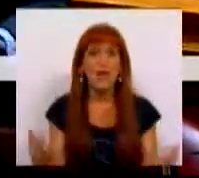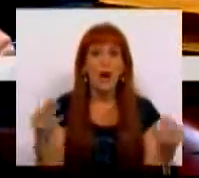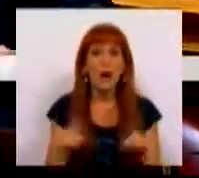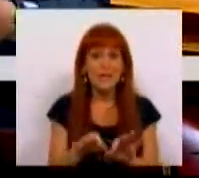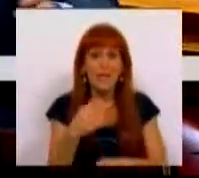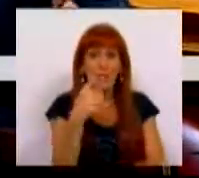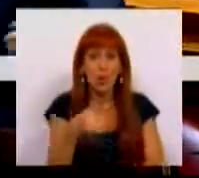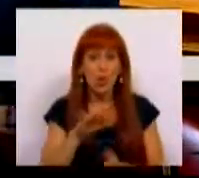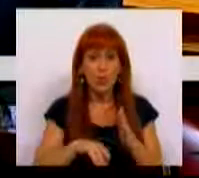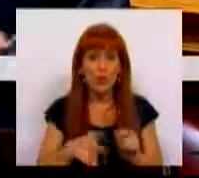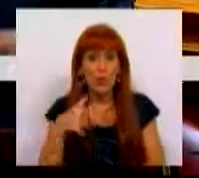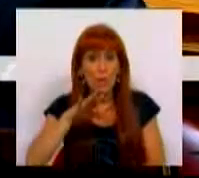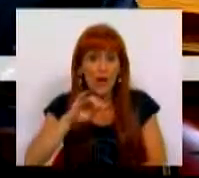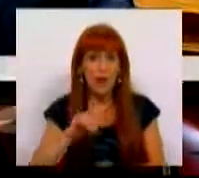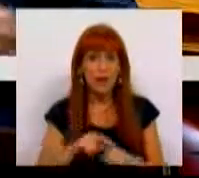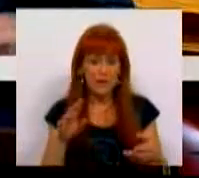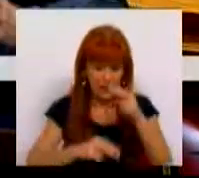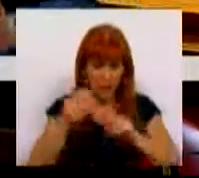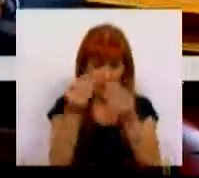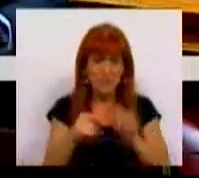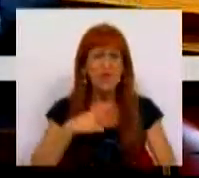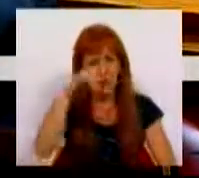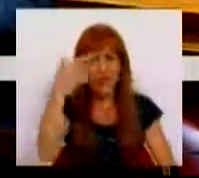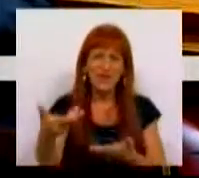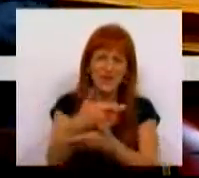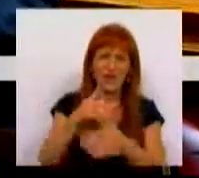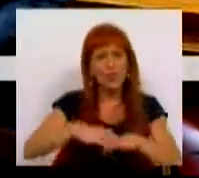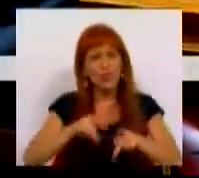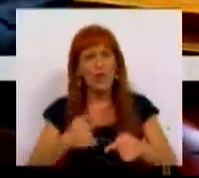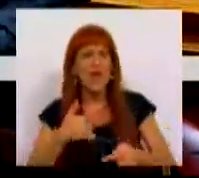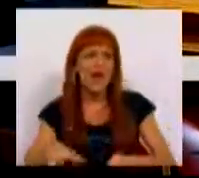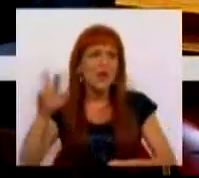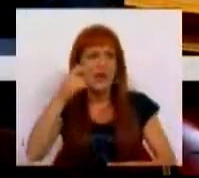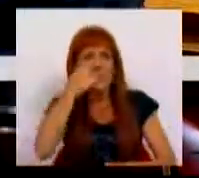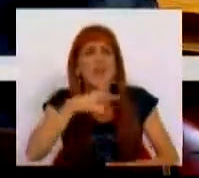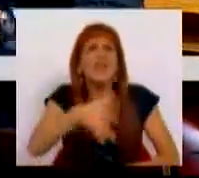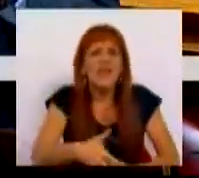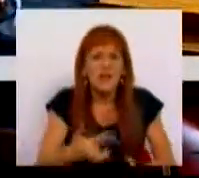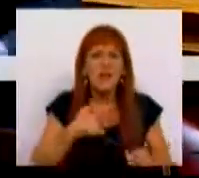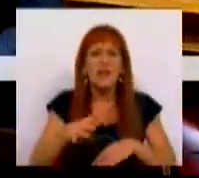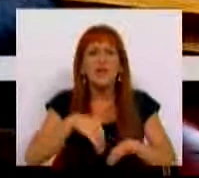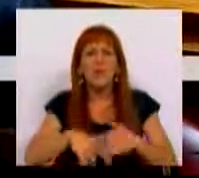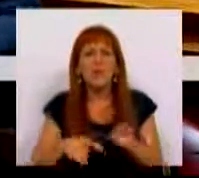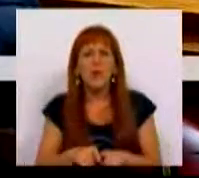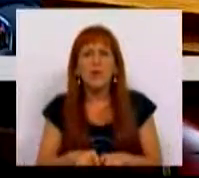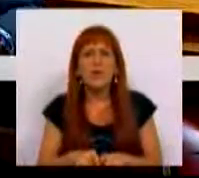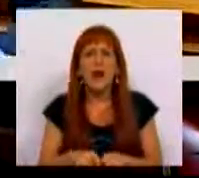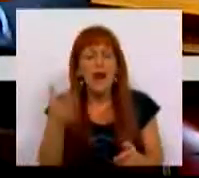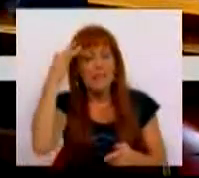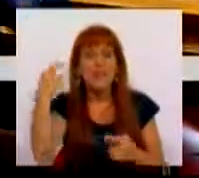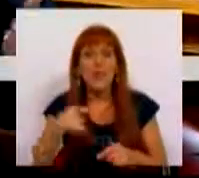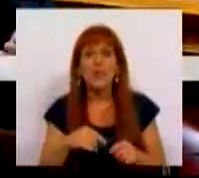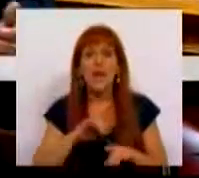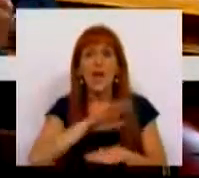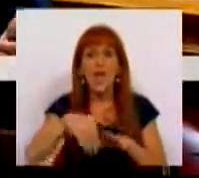efetivamente, como disse, o programa do Partido Socialista está em construção. E eu sei que é difícil lidar com o facto de se querer ouvir o que as pessoas dizem e de querer ter a capacidade